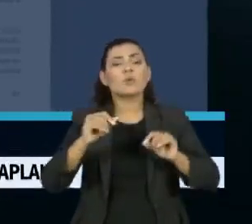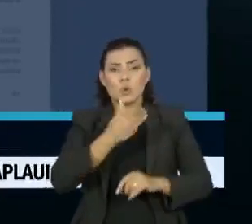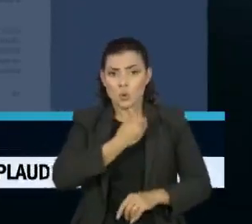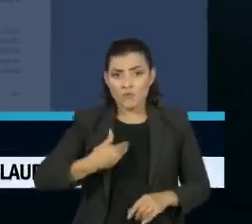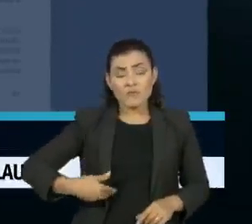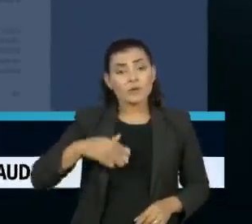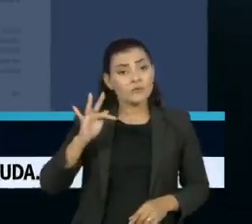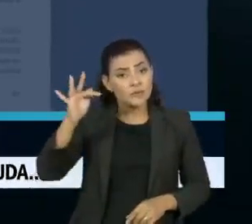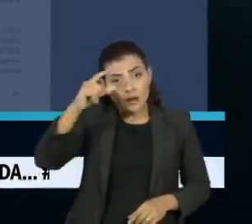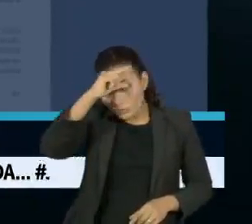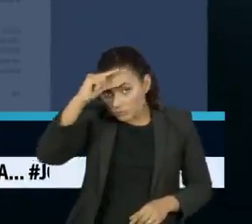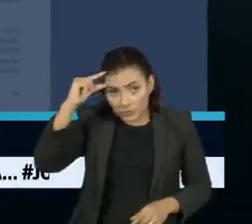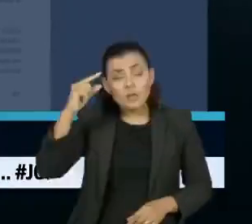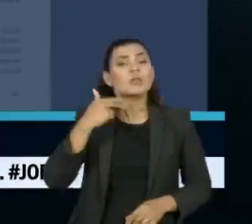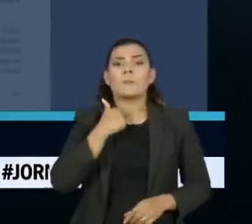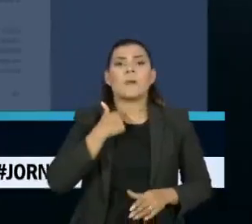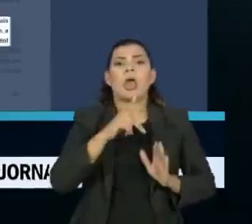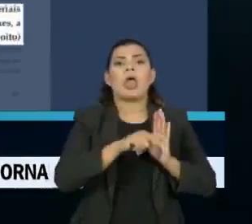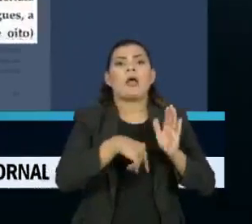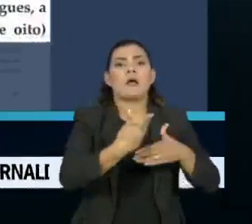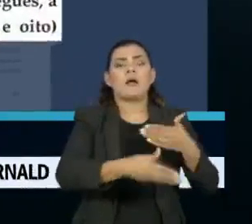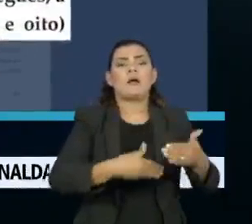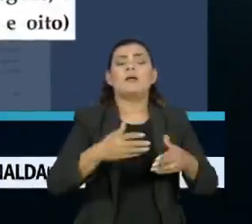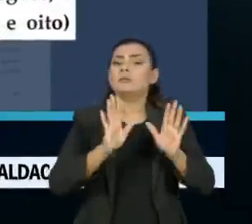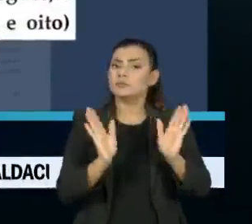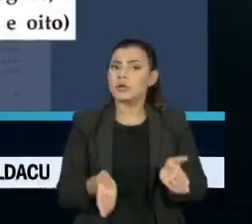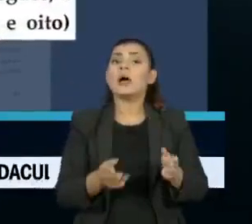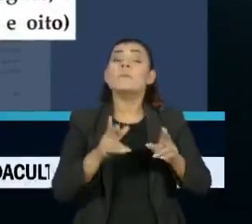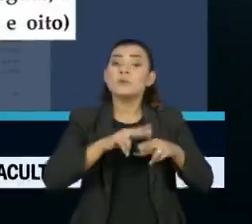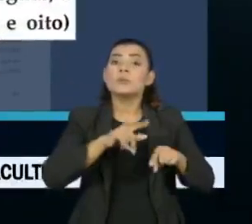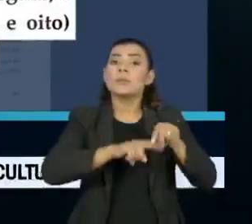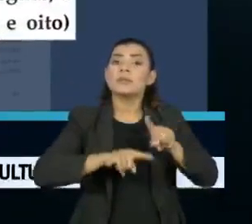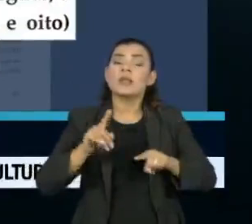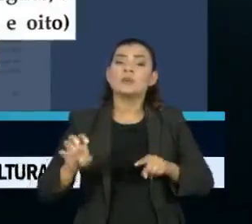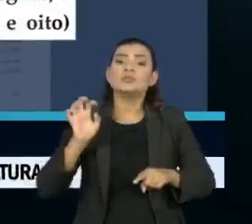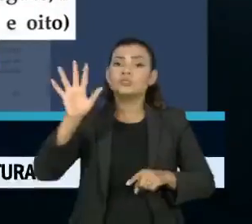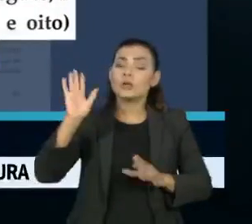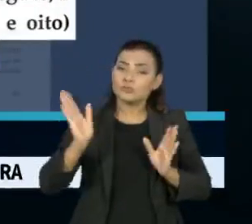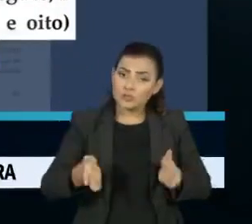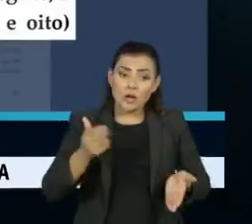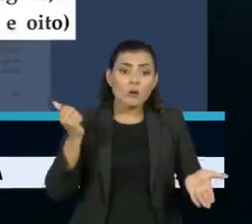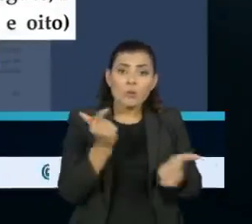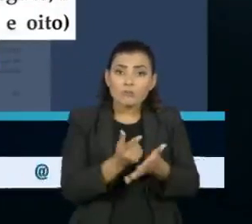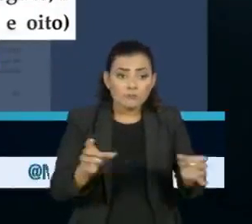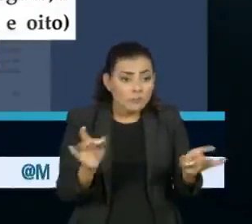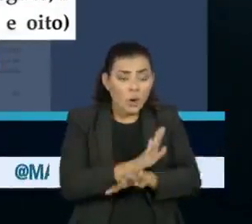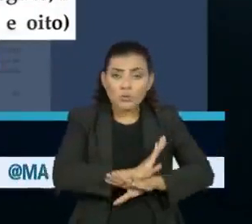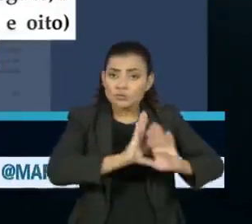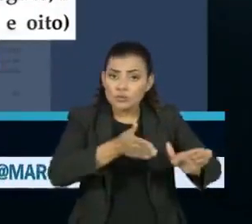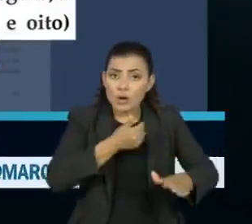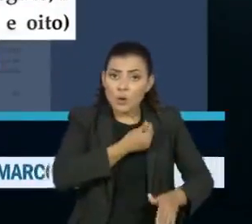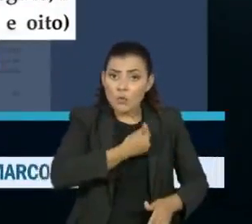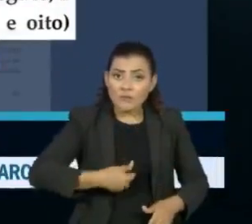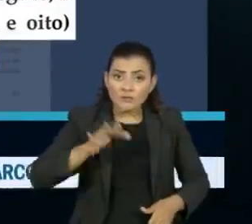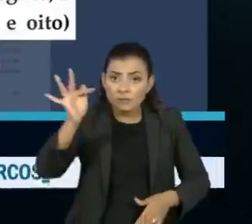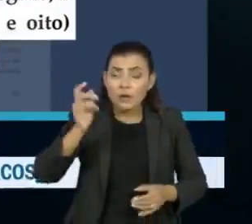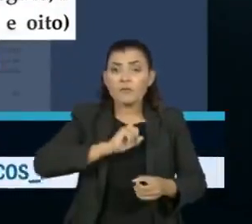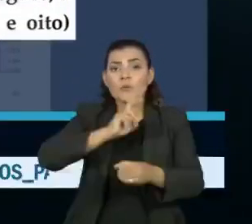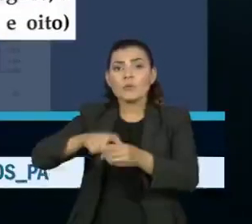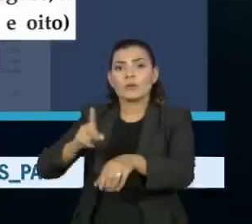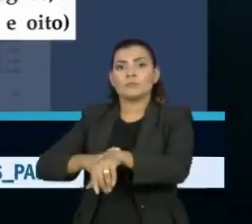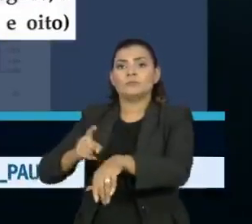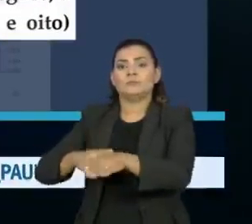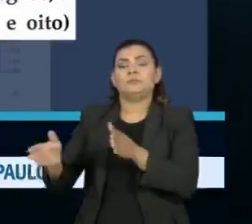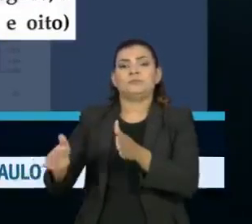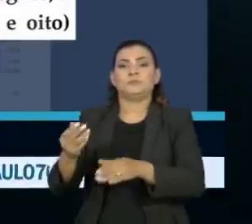pode atrapalhar o andamento da imunização em São Paulo e que o material adquirido pelo Estado, que já tiver sido entregue ao governo federal, deve ser devolvido no prazo